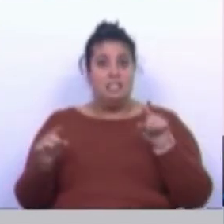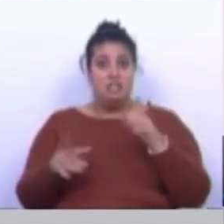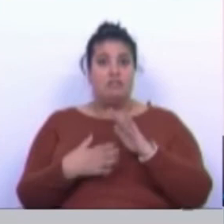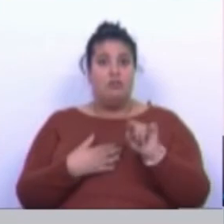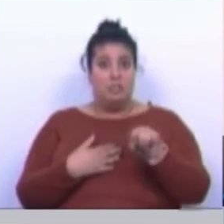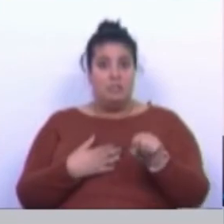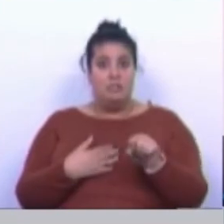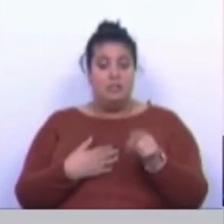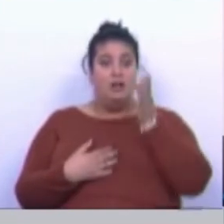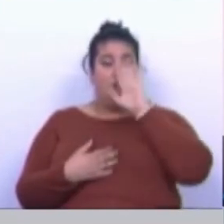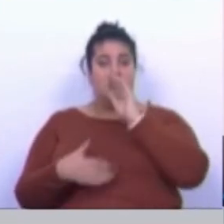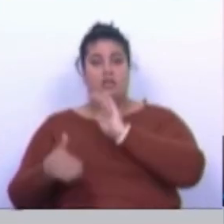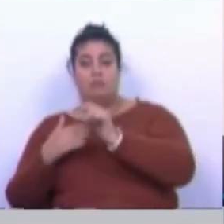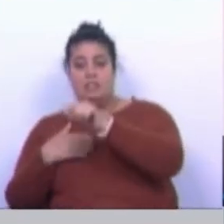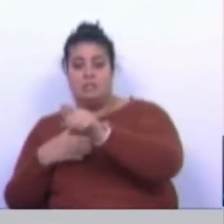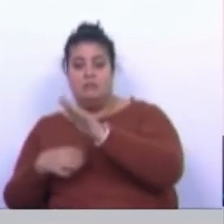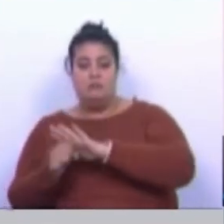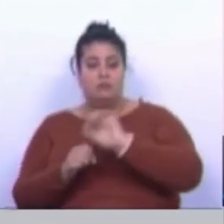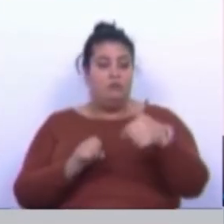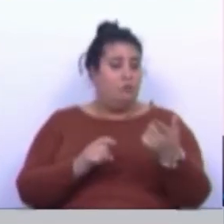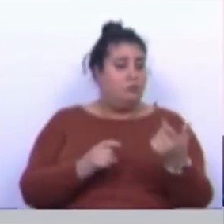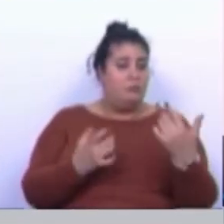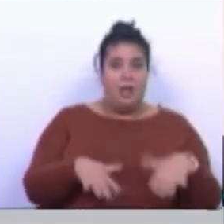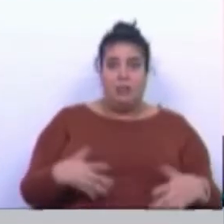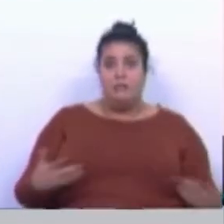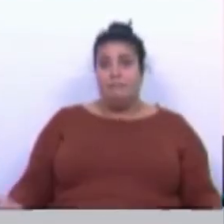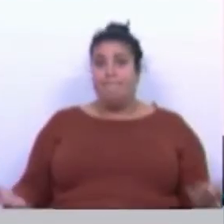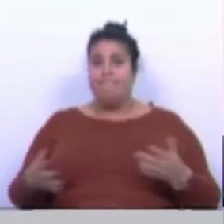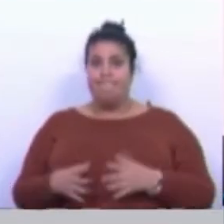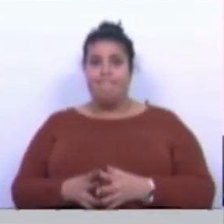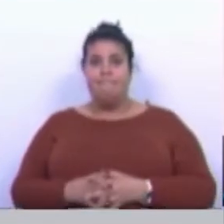acontecer. Ou se acontece numa questão, não está a acontecer noutra.